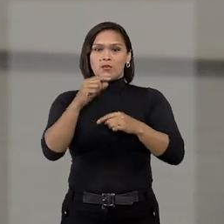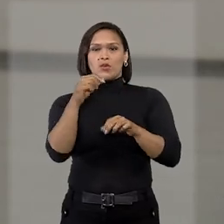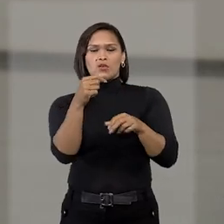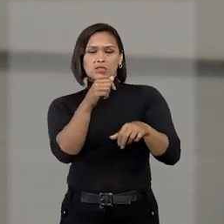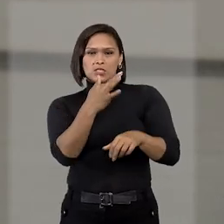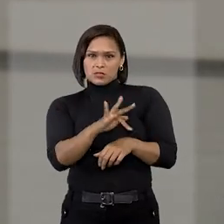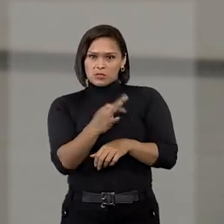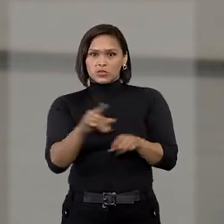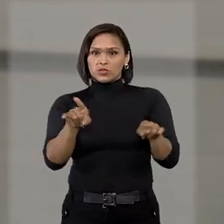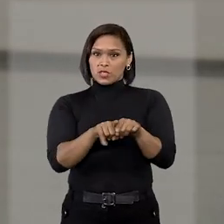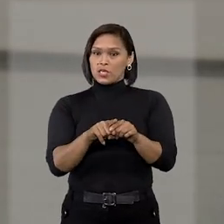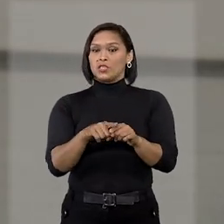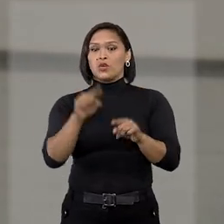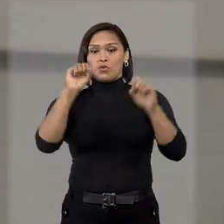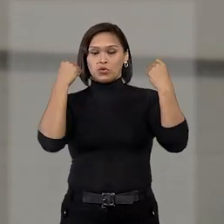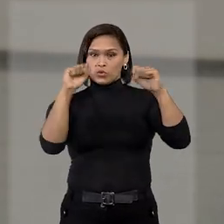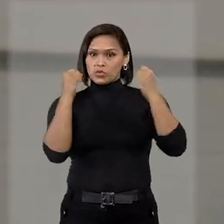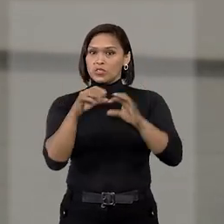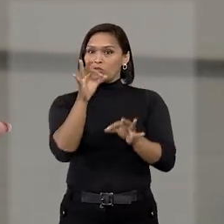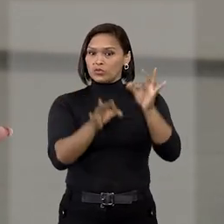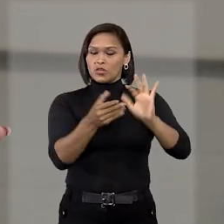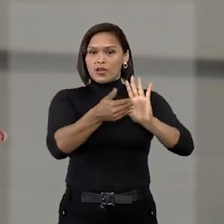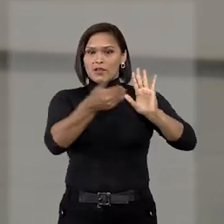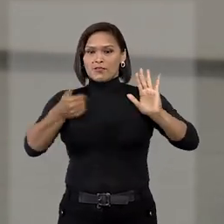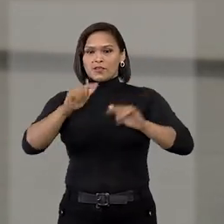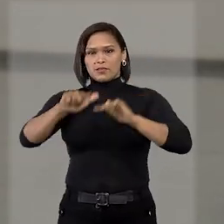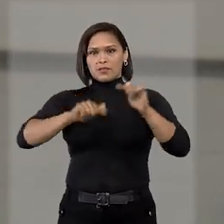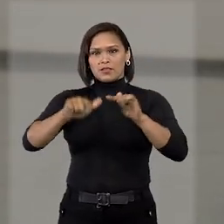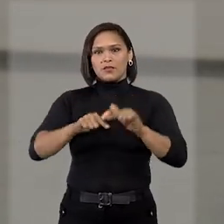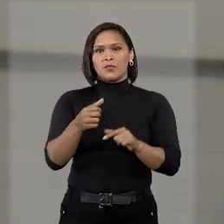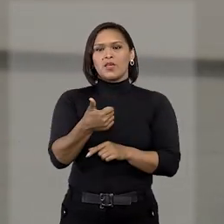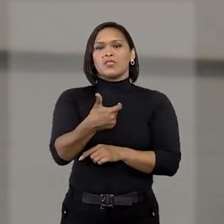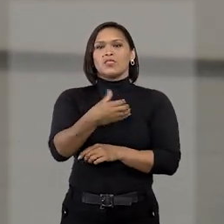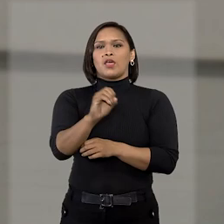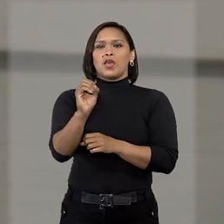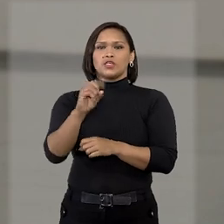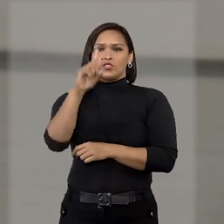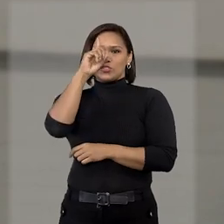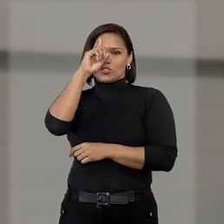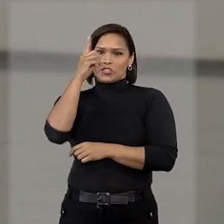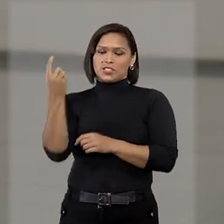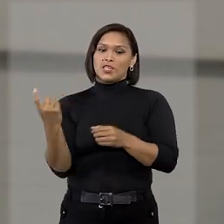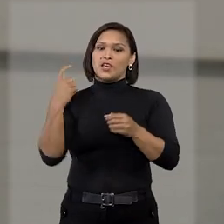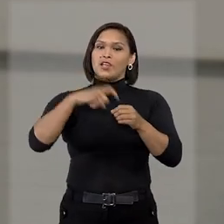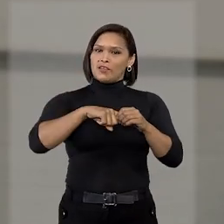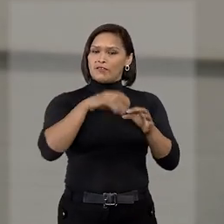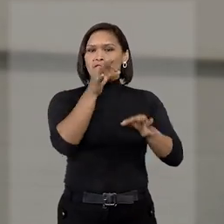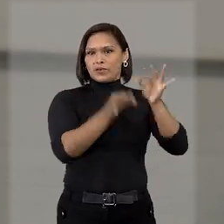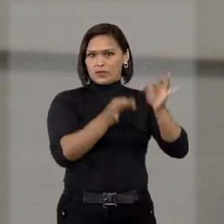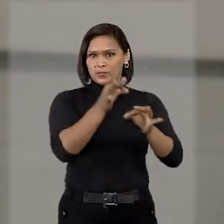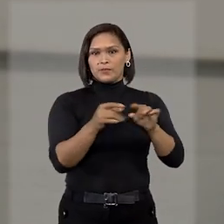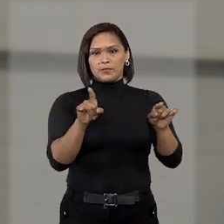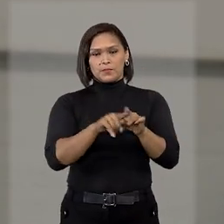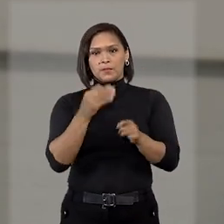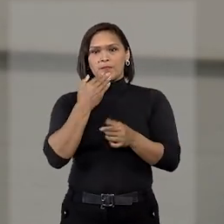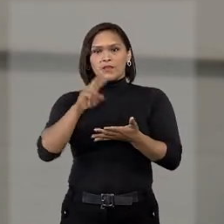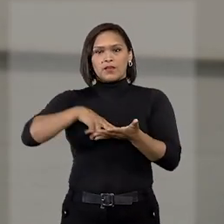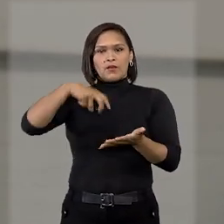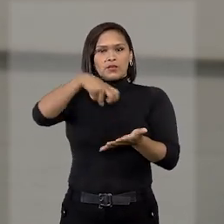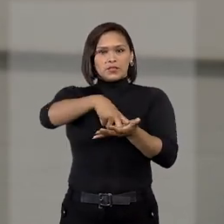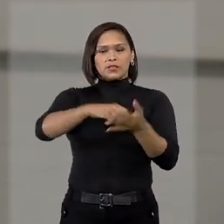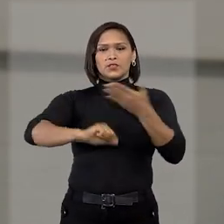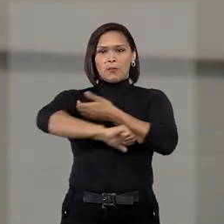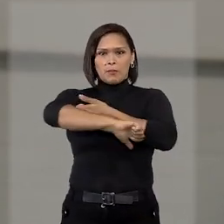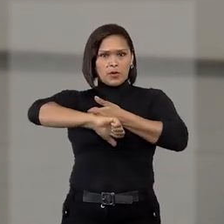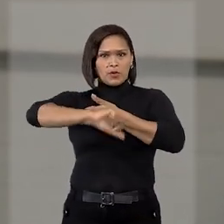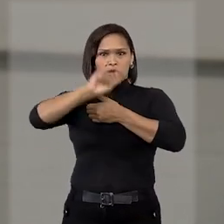ferimentos, o torcedor do caso julgado ficou afastado do trabalho durante 10 dias e ele recorreu à justiça. A condenação por